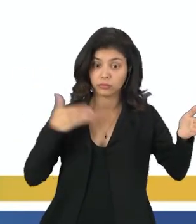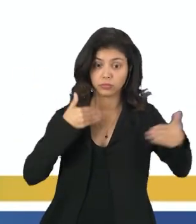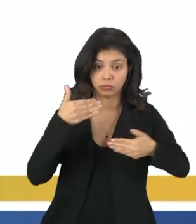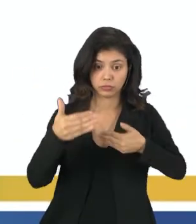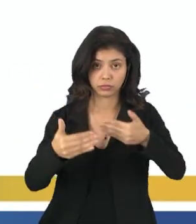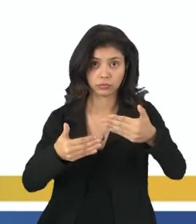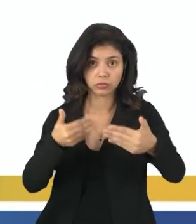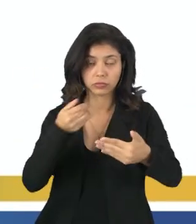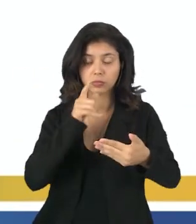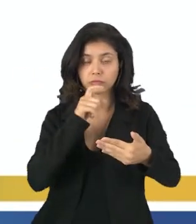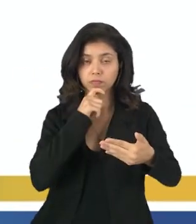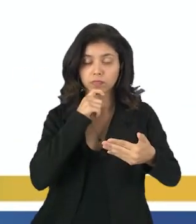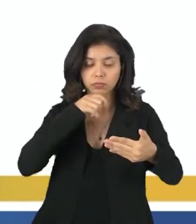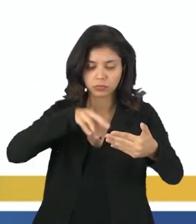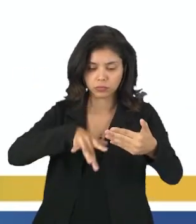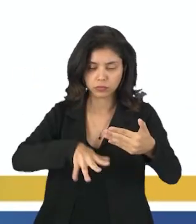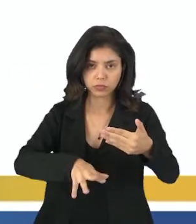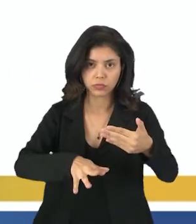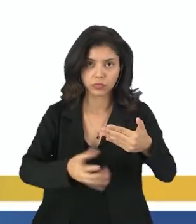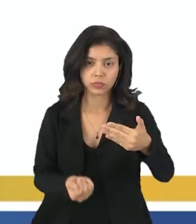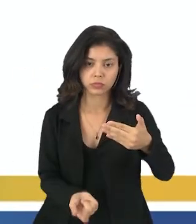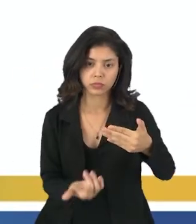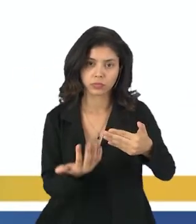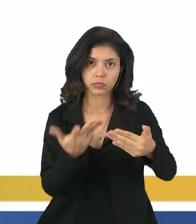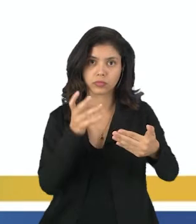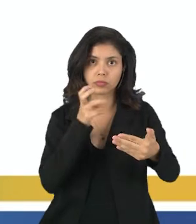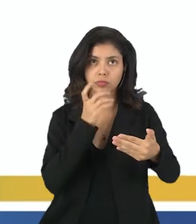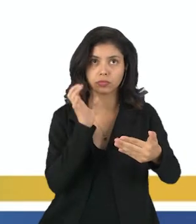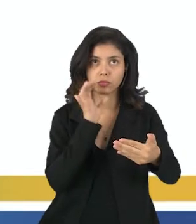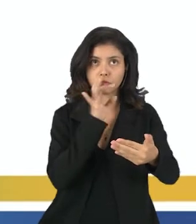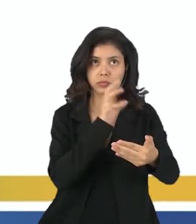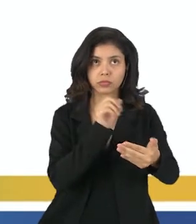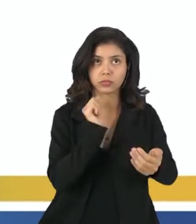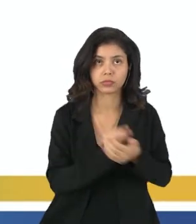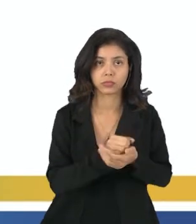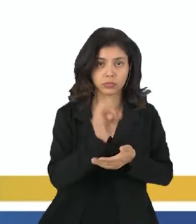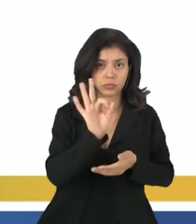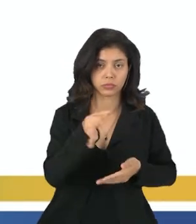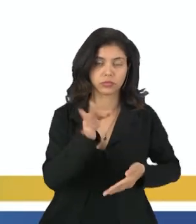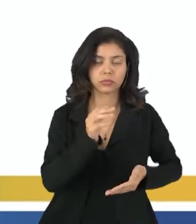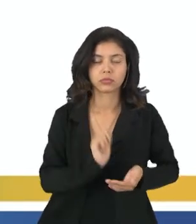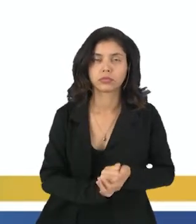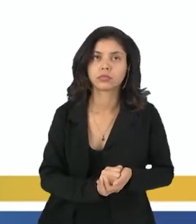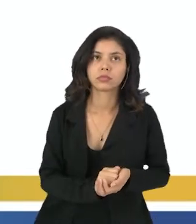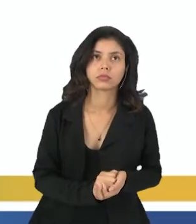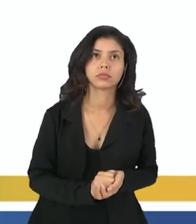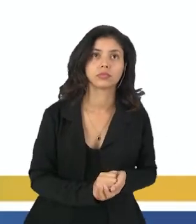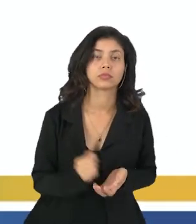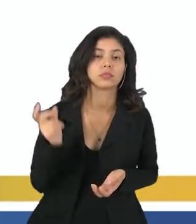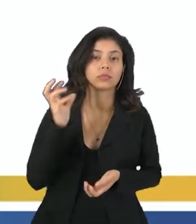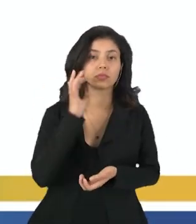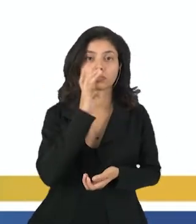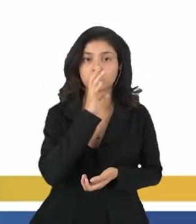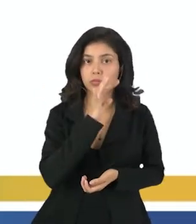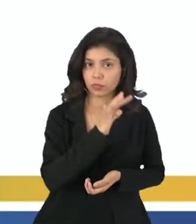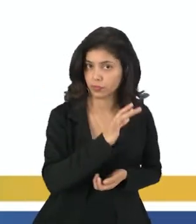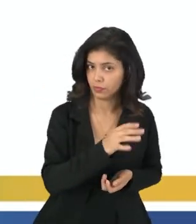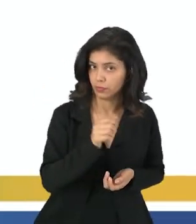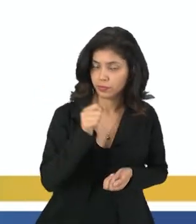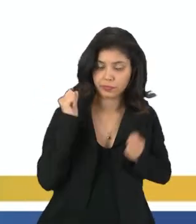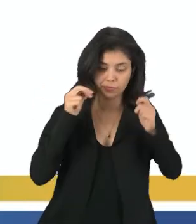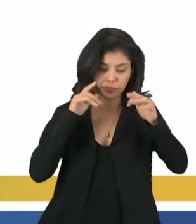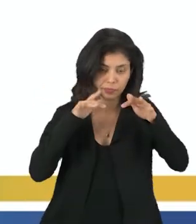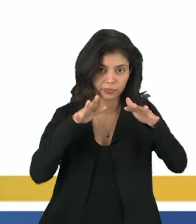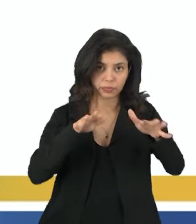ar frio para baixo e do ar quente para cima. Pessoal, essa daí está correta, né? O ar quente da geladeira,